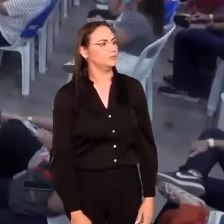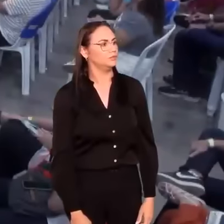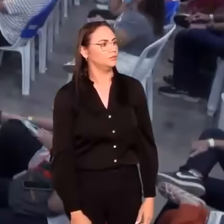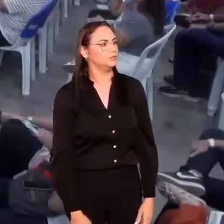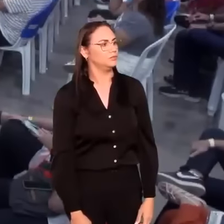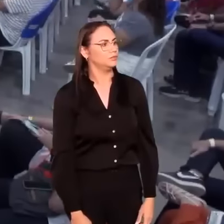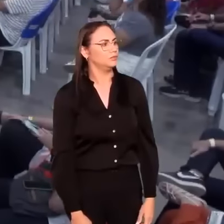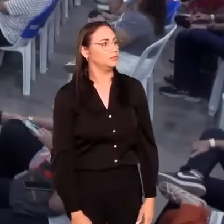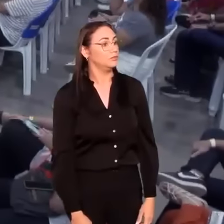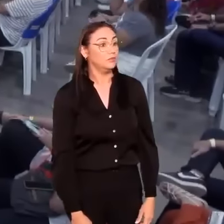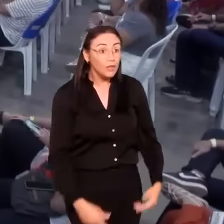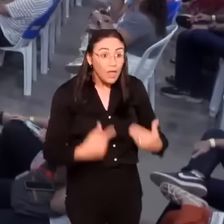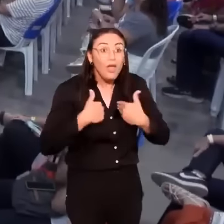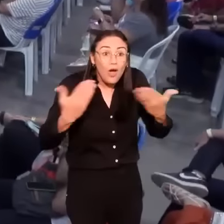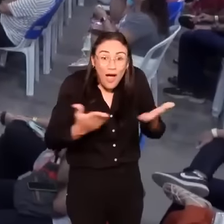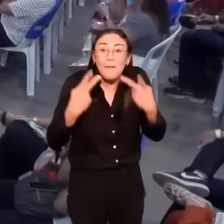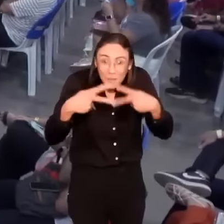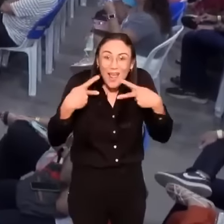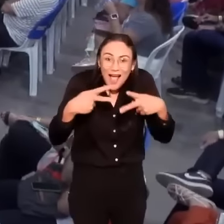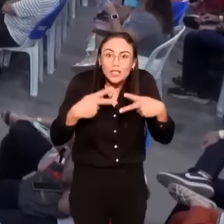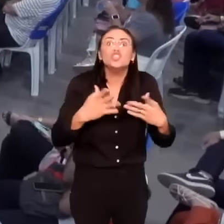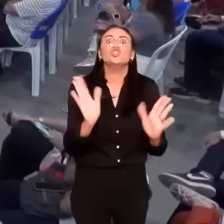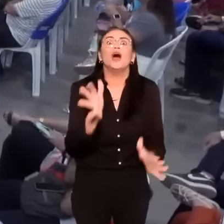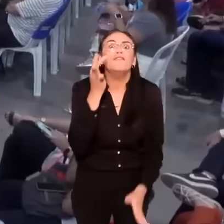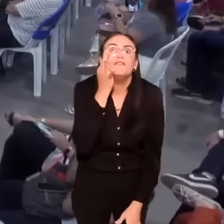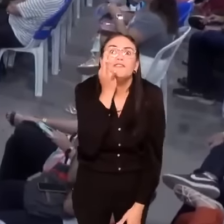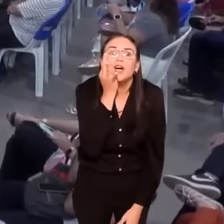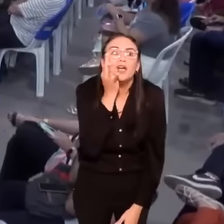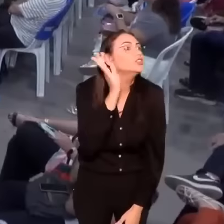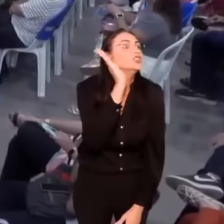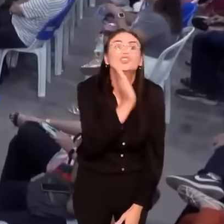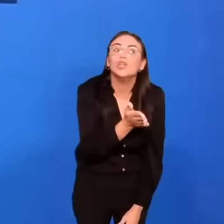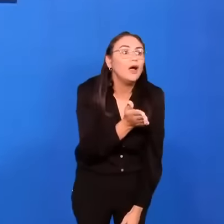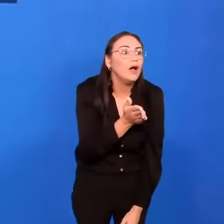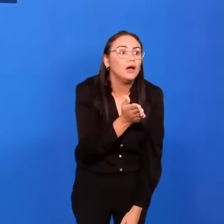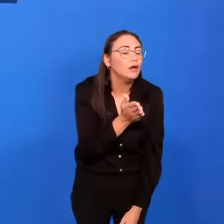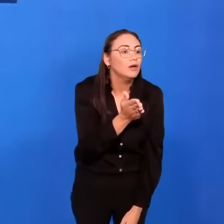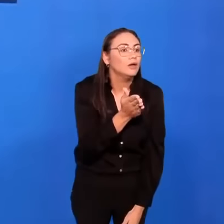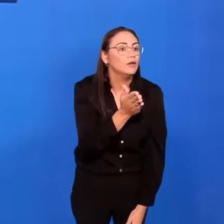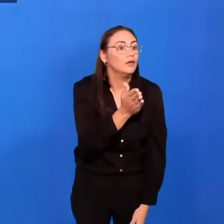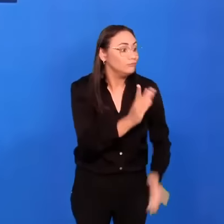Eu estou falando do que eu vejo, do que eu testemunho.